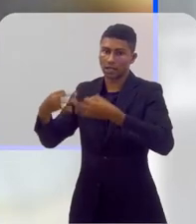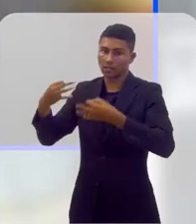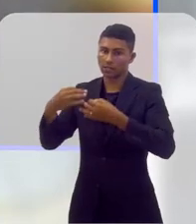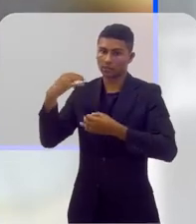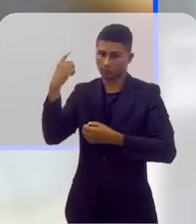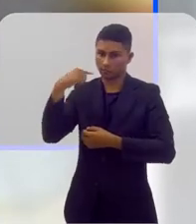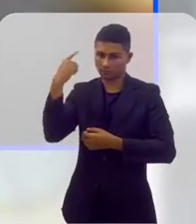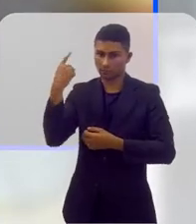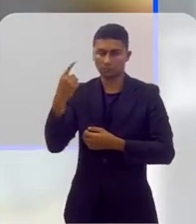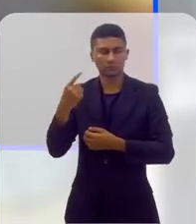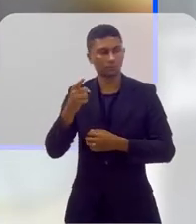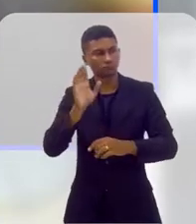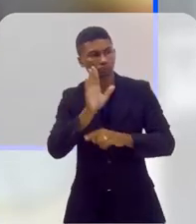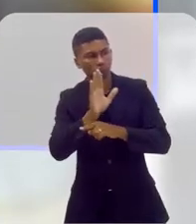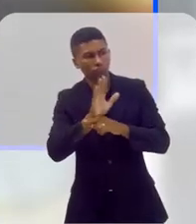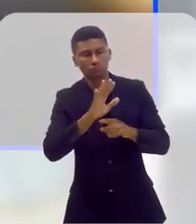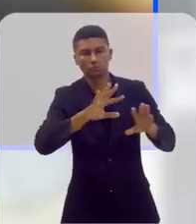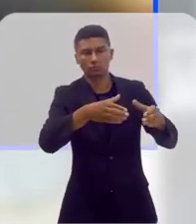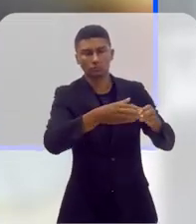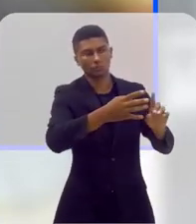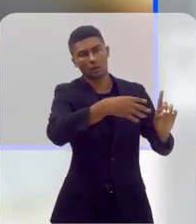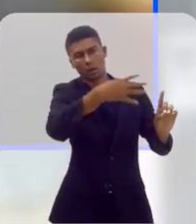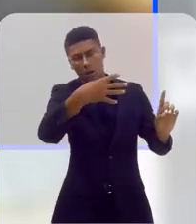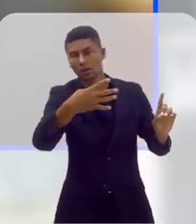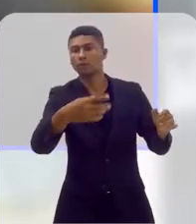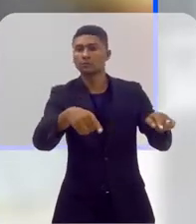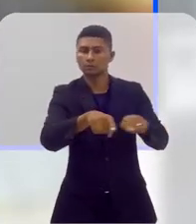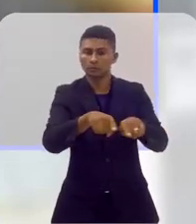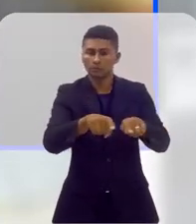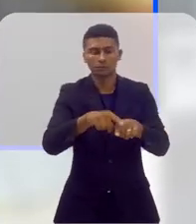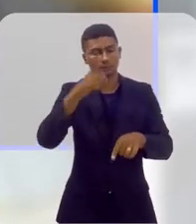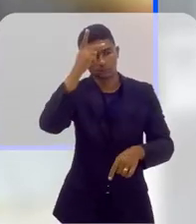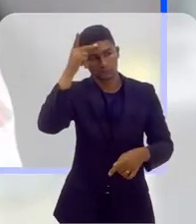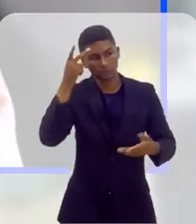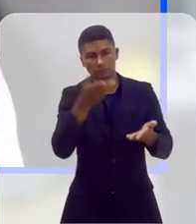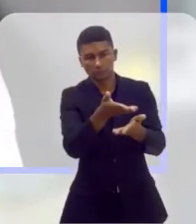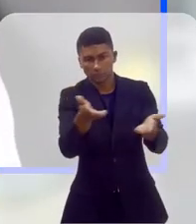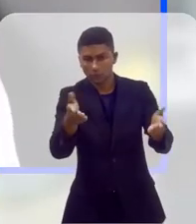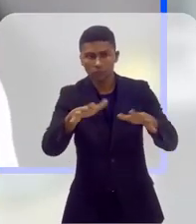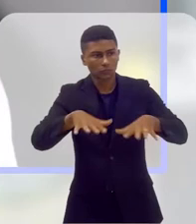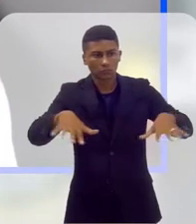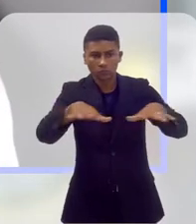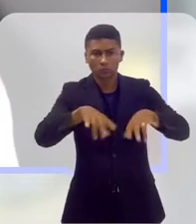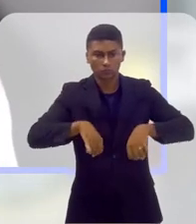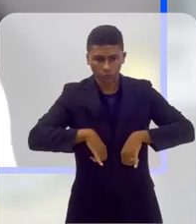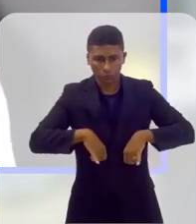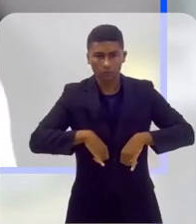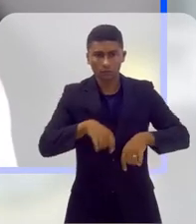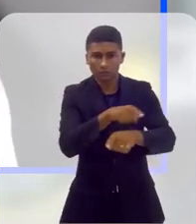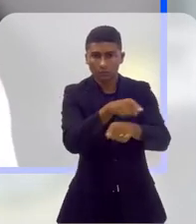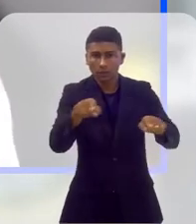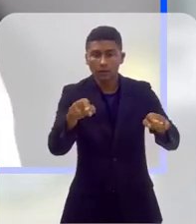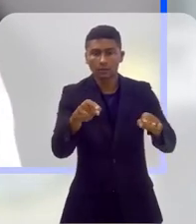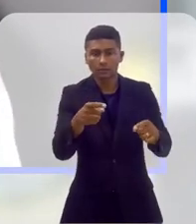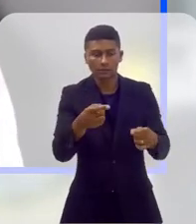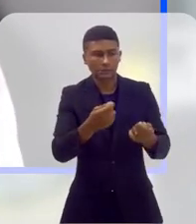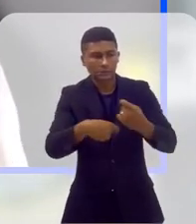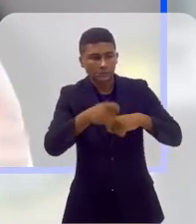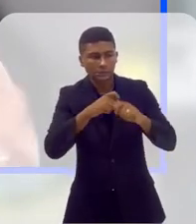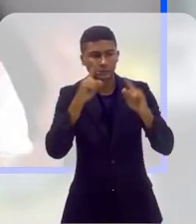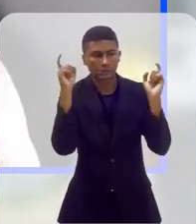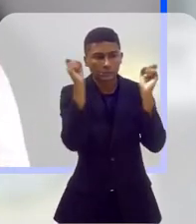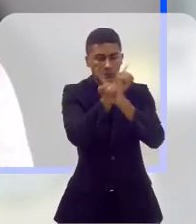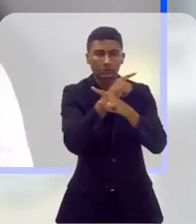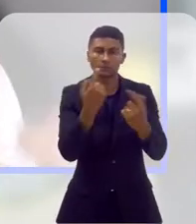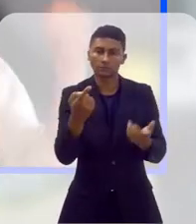Além de atender a população LGBTQIA+, ela atende as situações dessas pessoas que são vulneráveis socioeconomicamente. Obviamente,